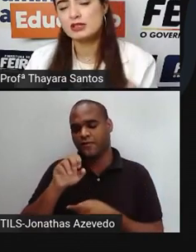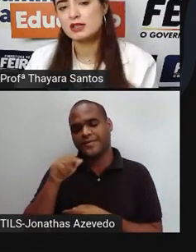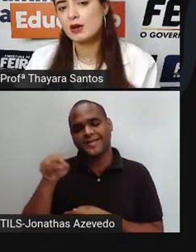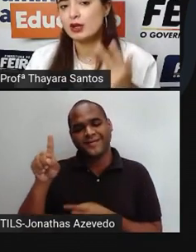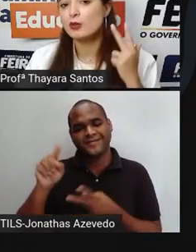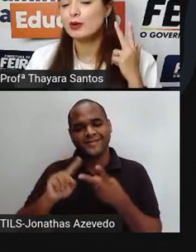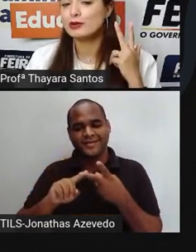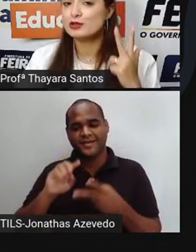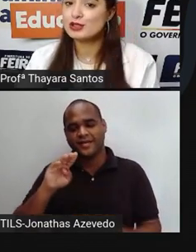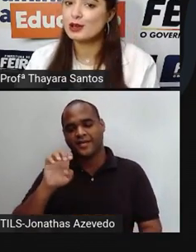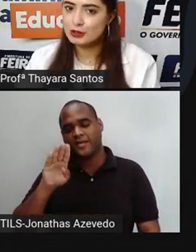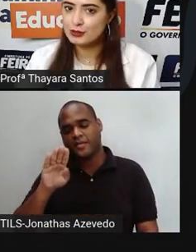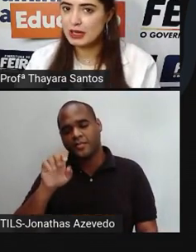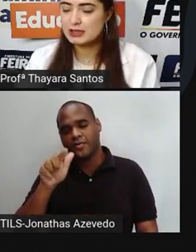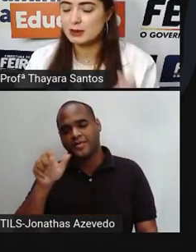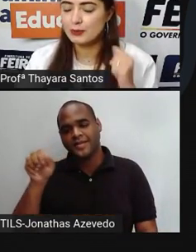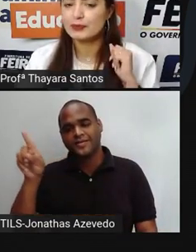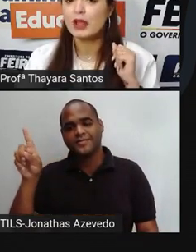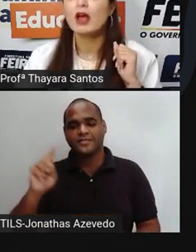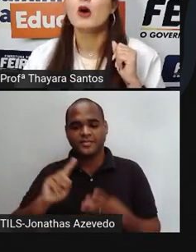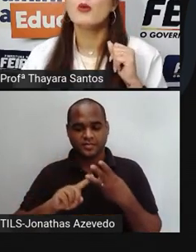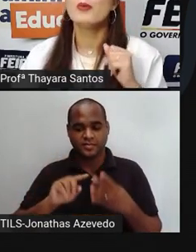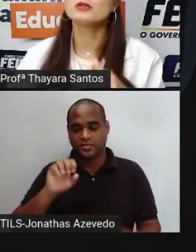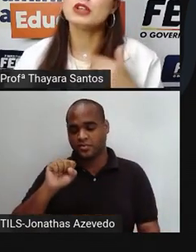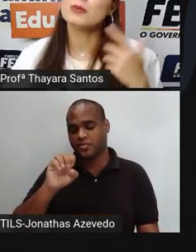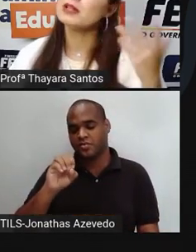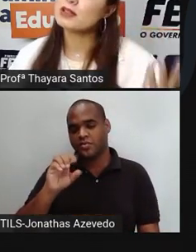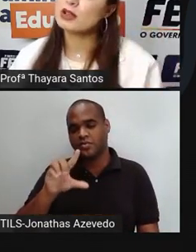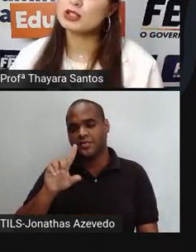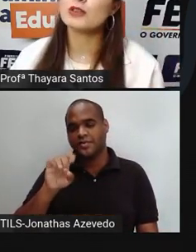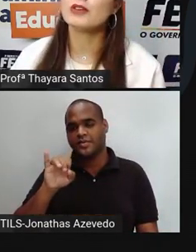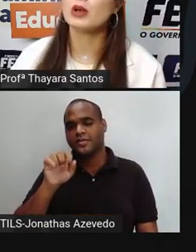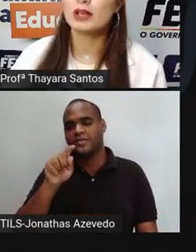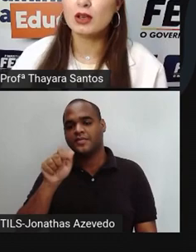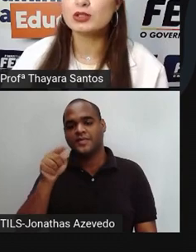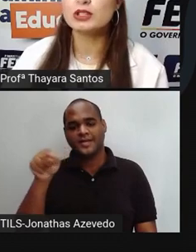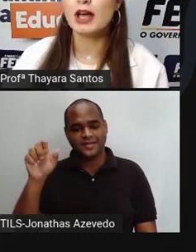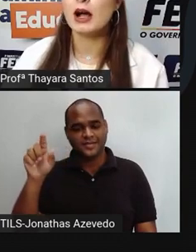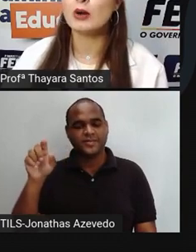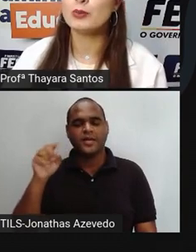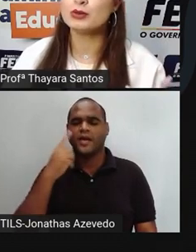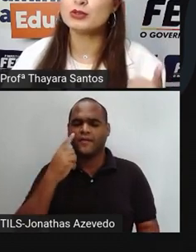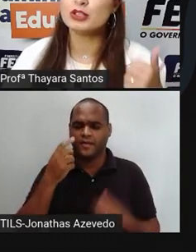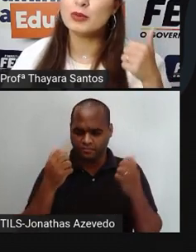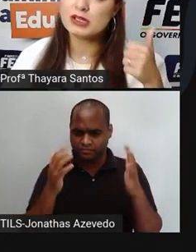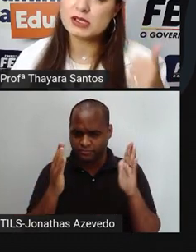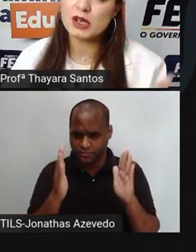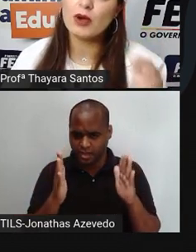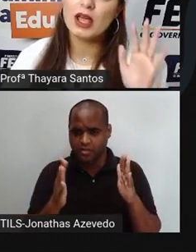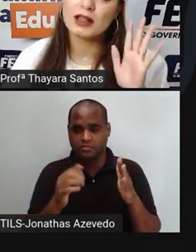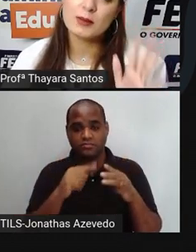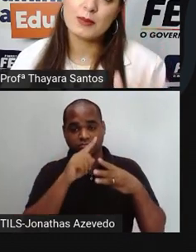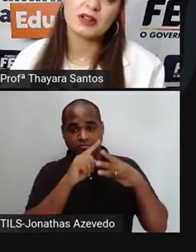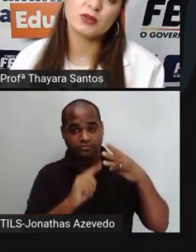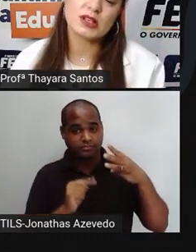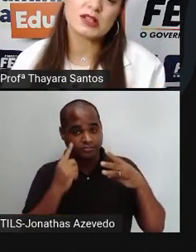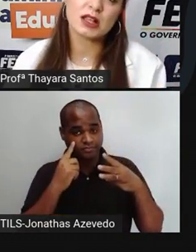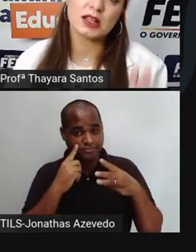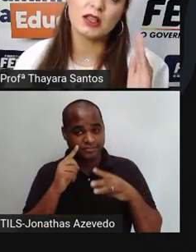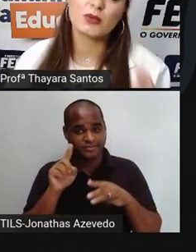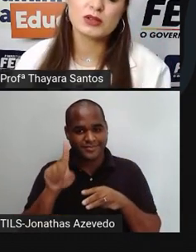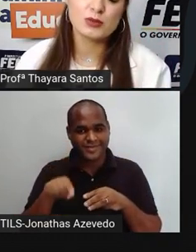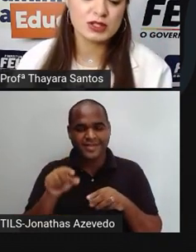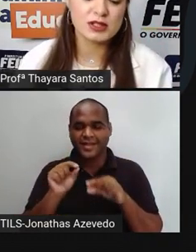de ebulição e o ponto de solidificação. O ponto de ebulição, a gente já falou aqui hoje na aula. O ponto de ebulição é a temperatura